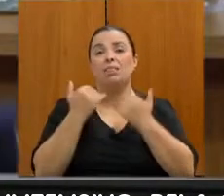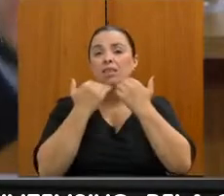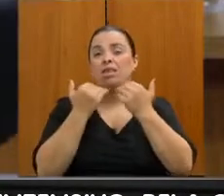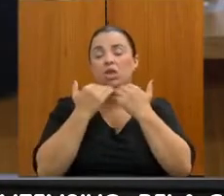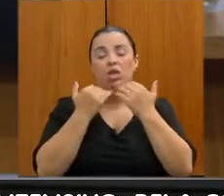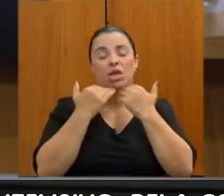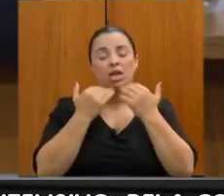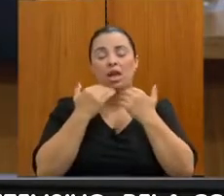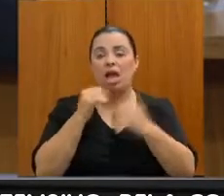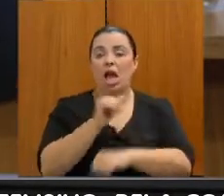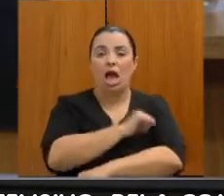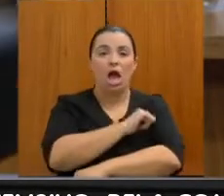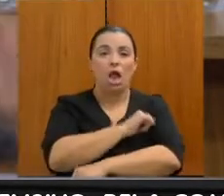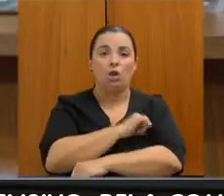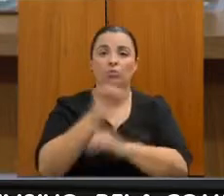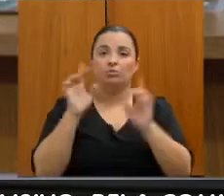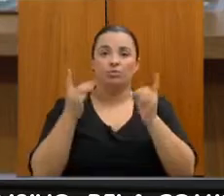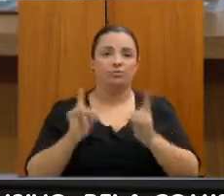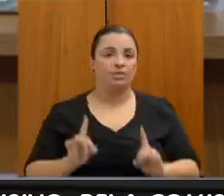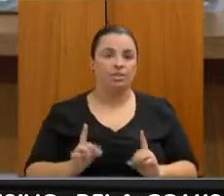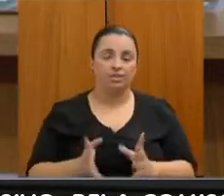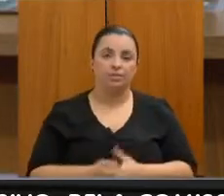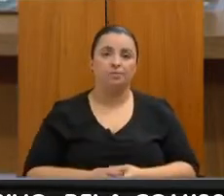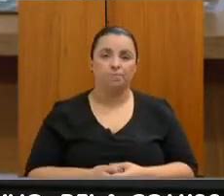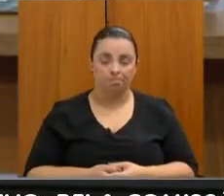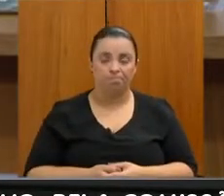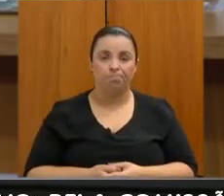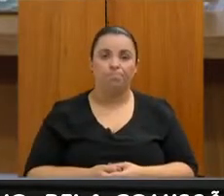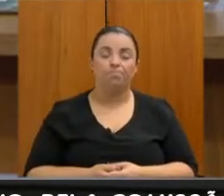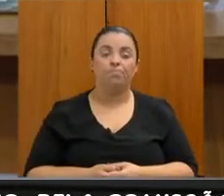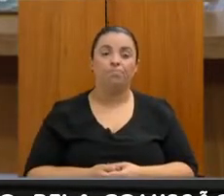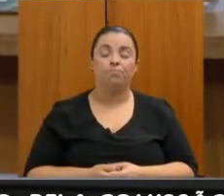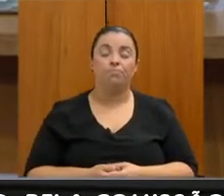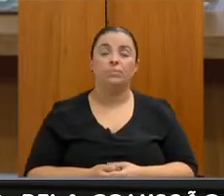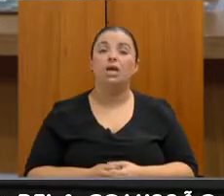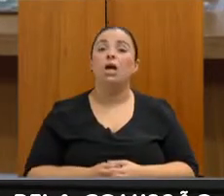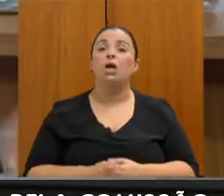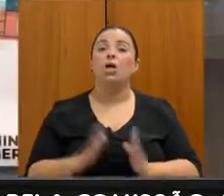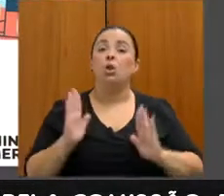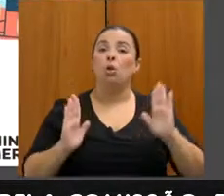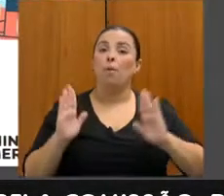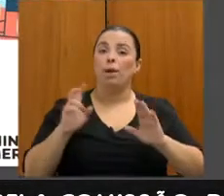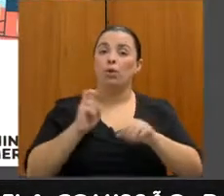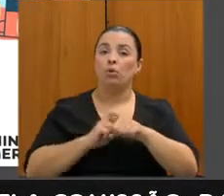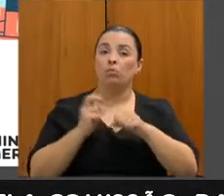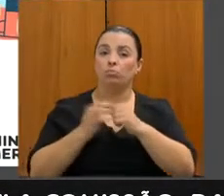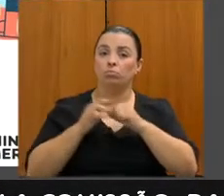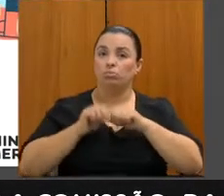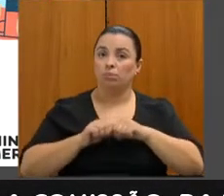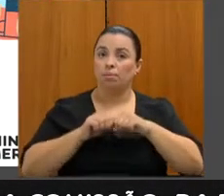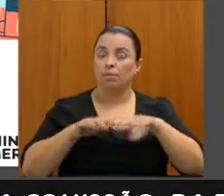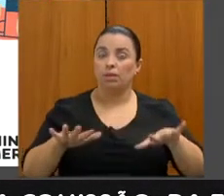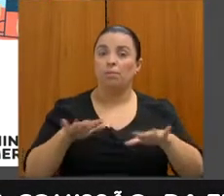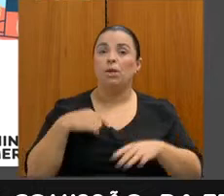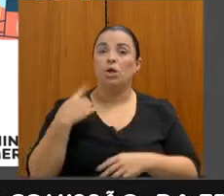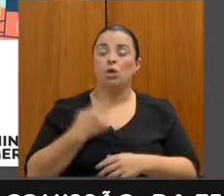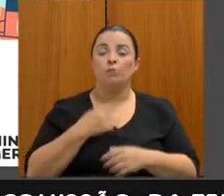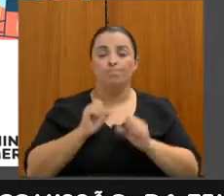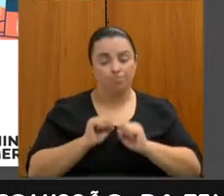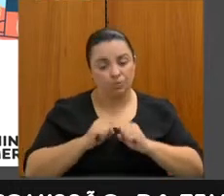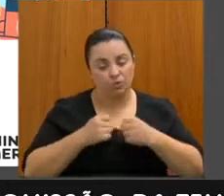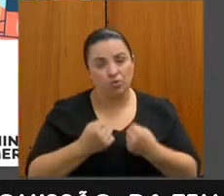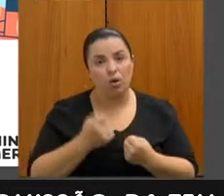deficiência. Pode passar. Dentro da pandemia, nós fizemos o esforço de subsidiar e consolidar,